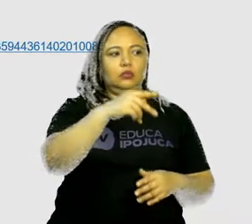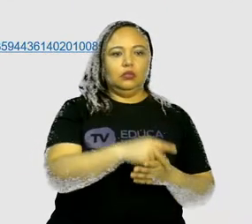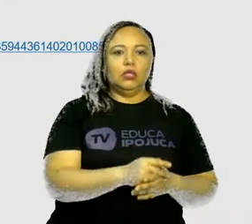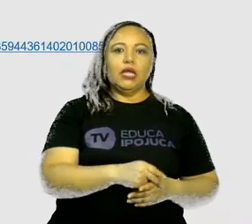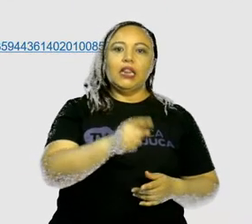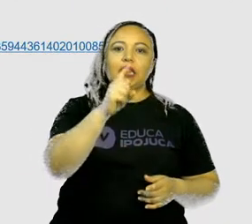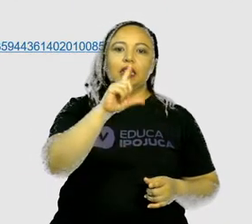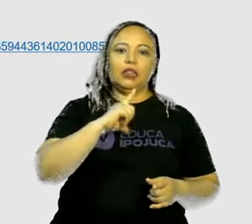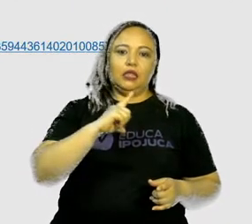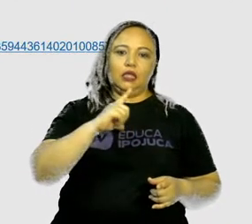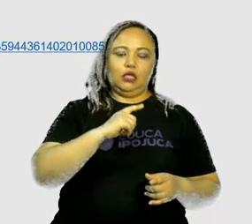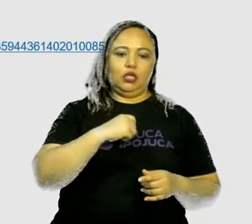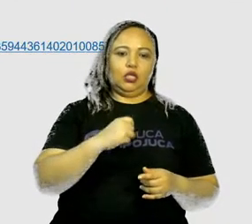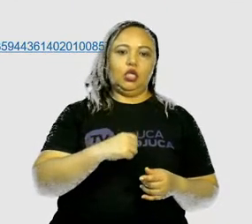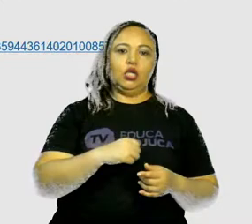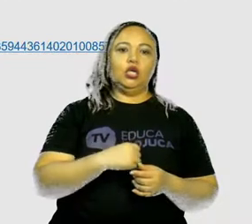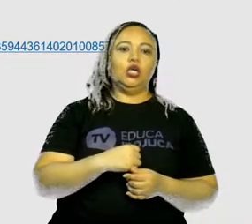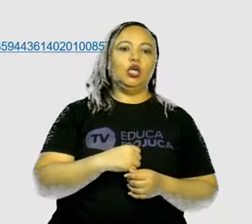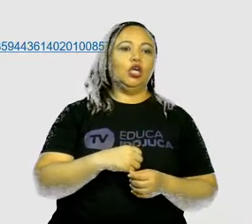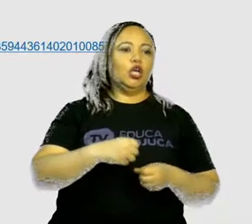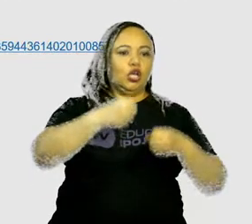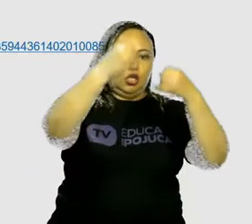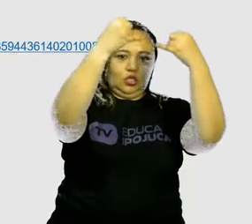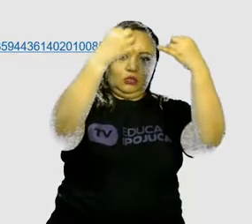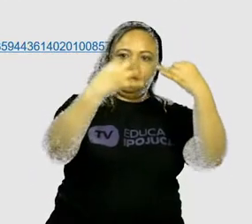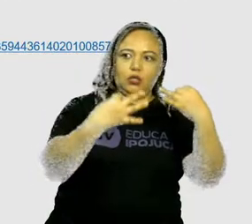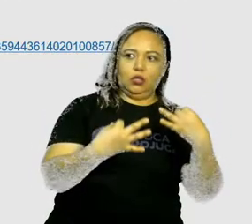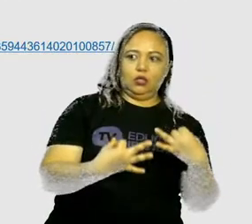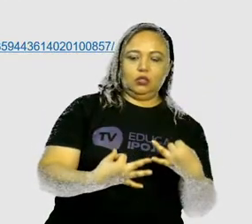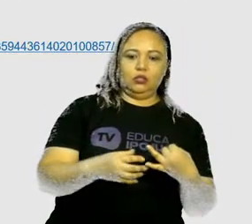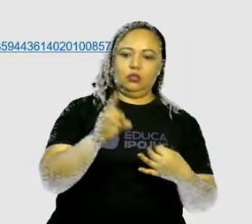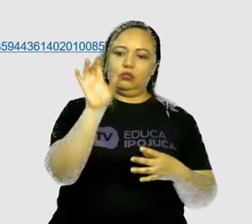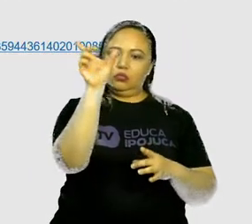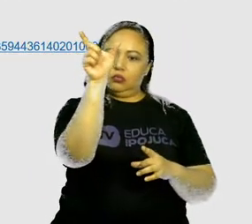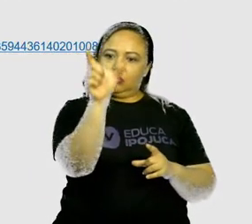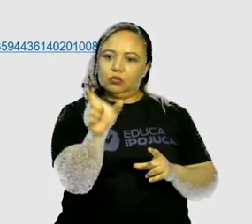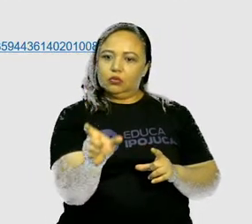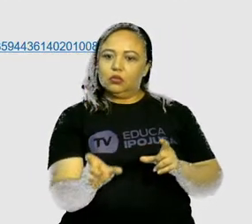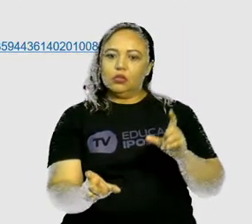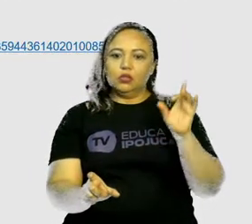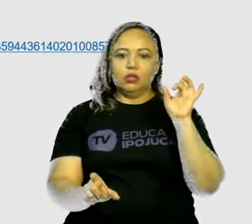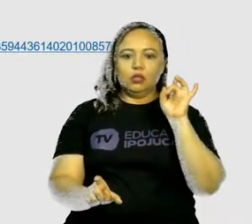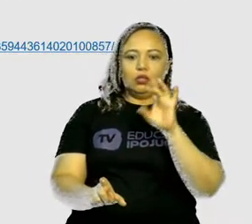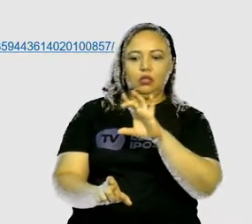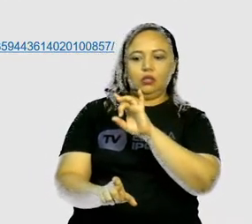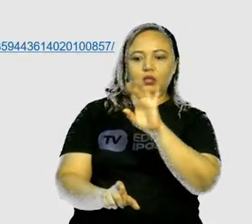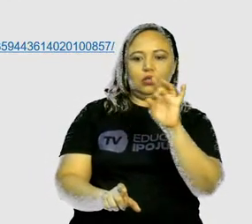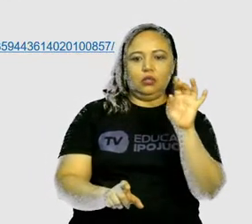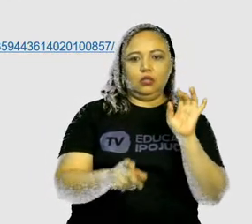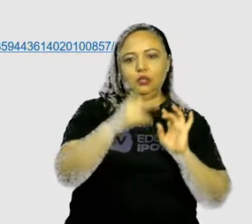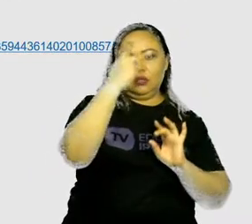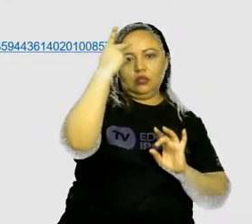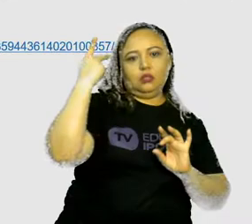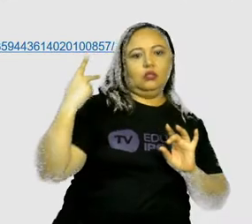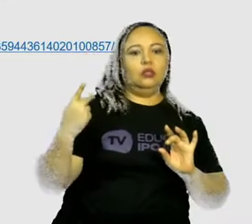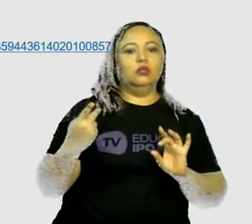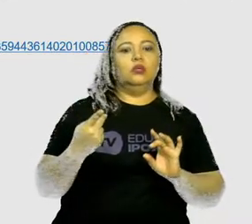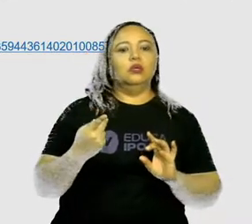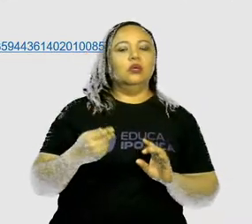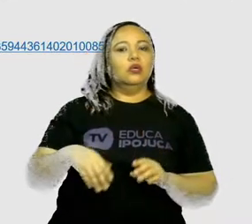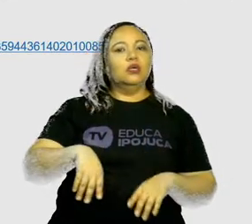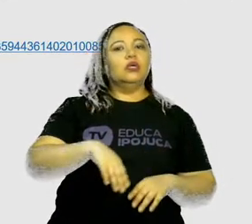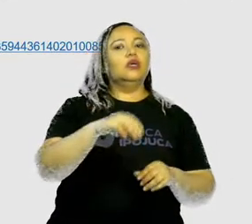contêm informações importantes sobre nós e permite que sejamos identificados como